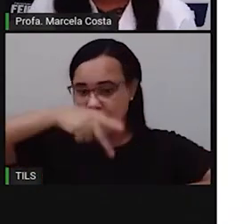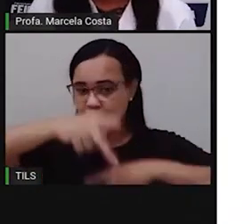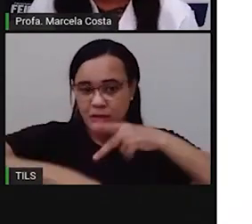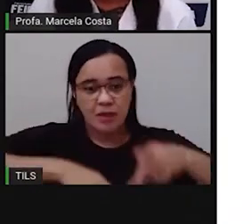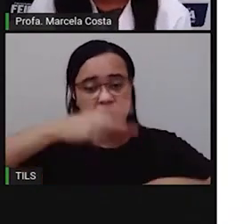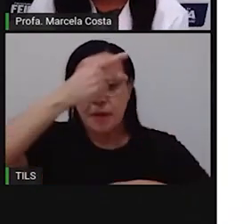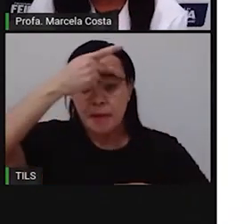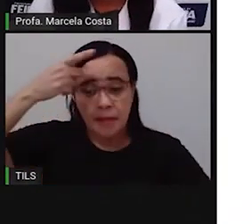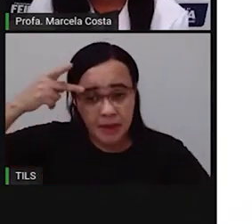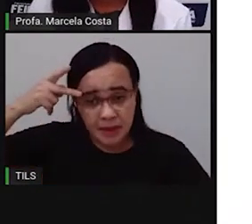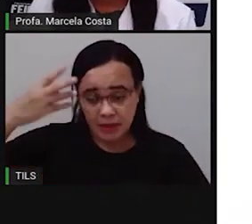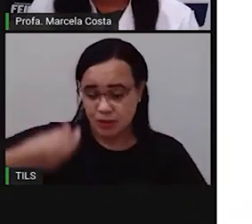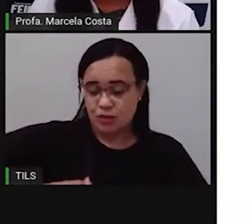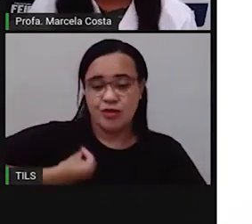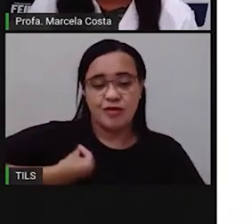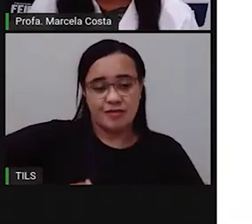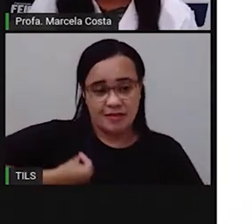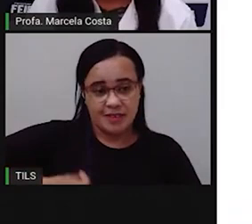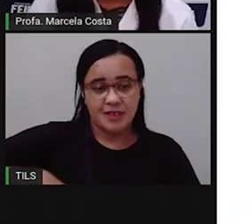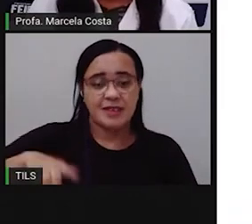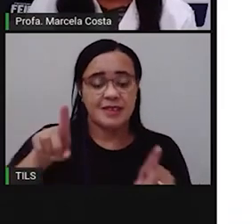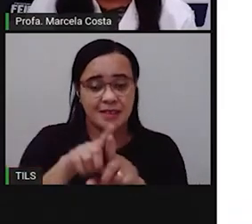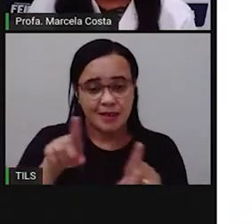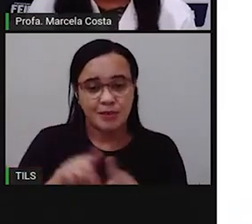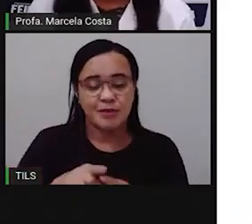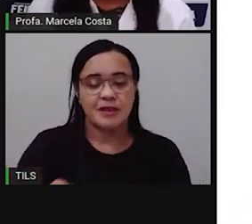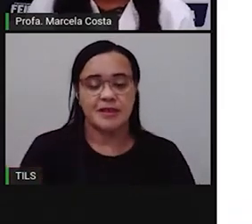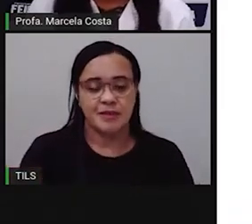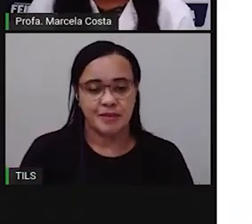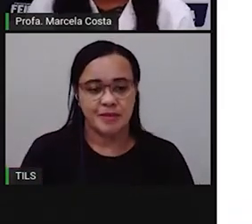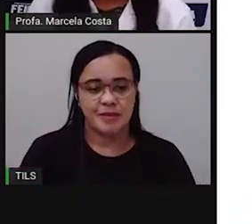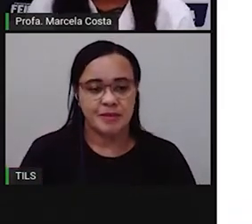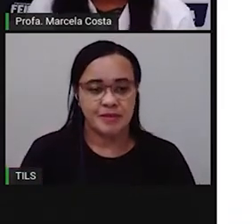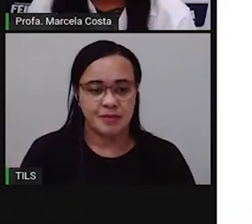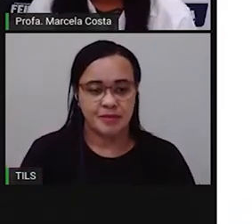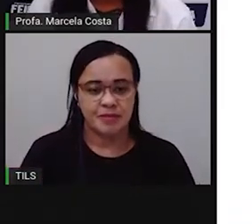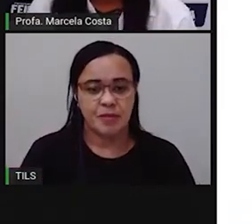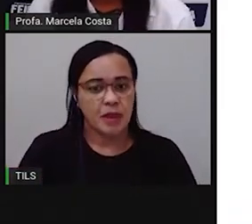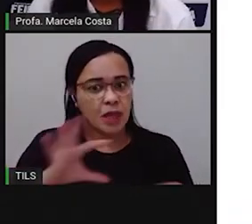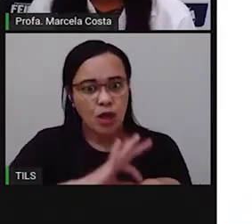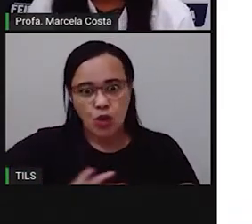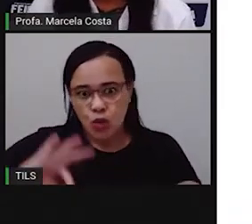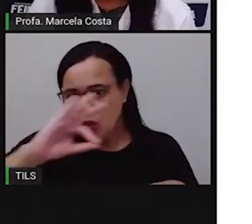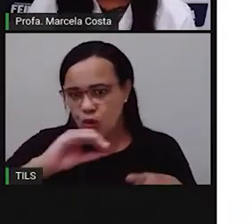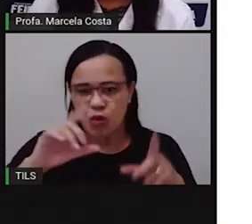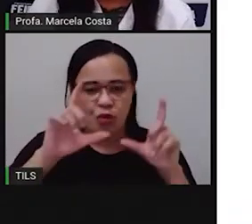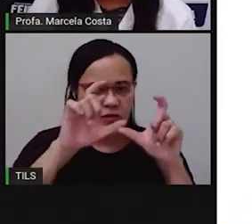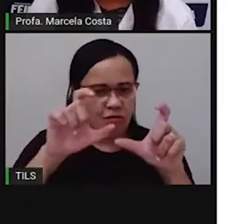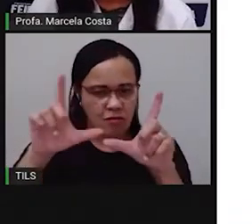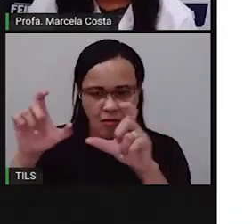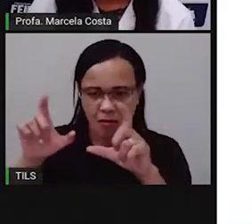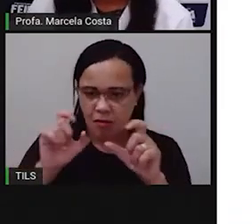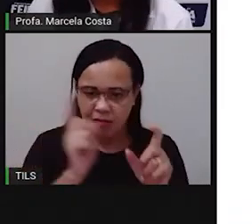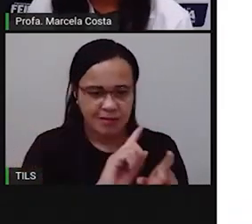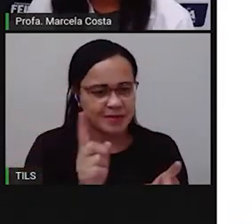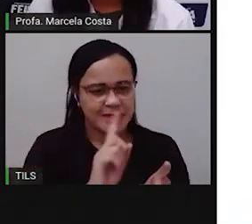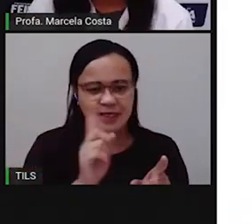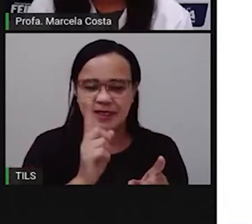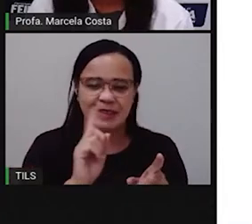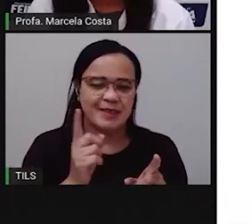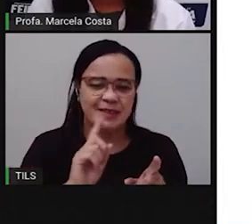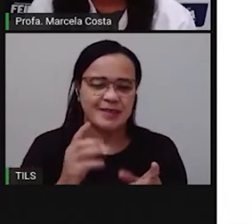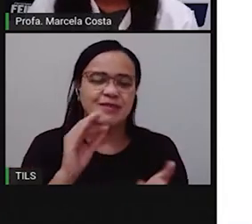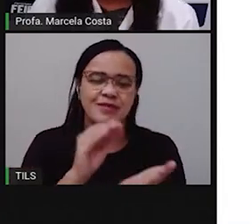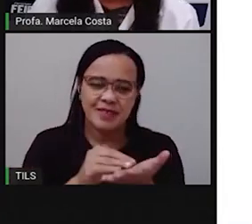lugar, traz a história da sua formação. E eu não trouxe tudo aqui, nessa aula. Vou deixar